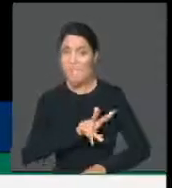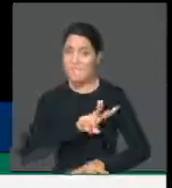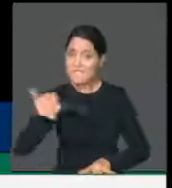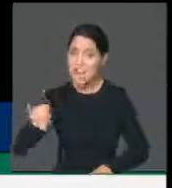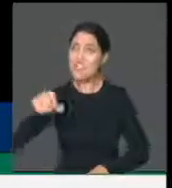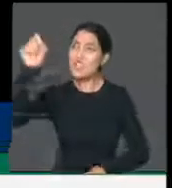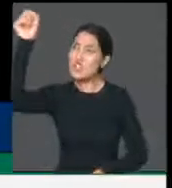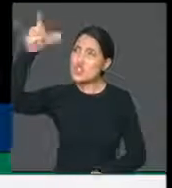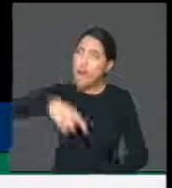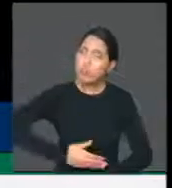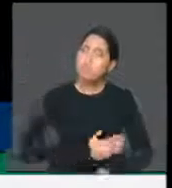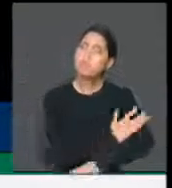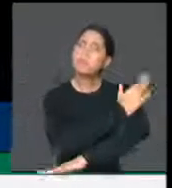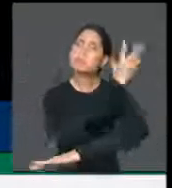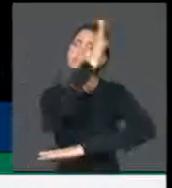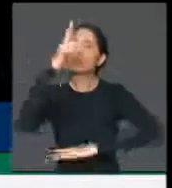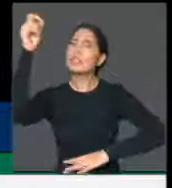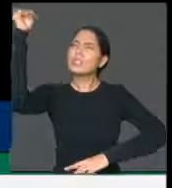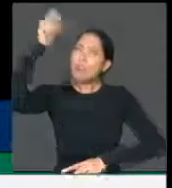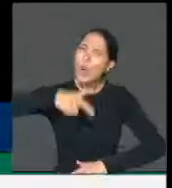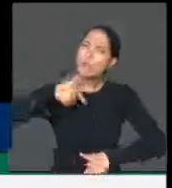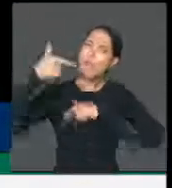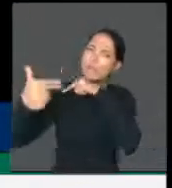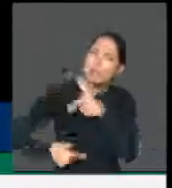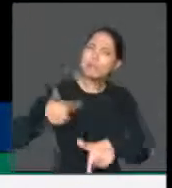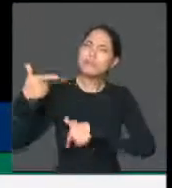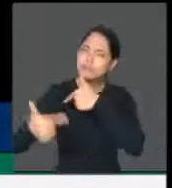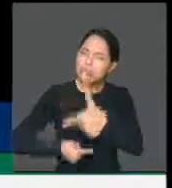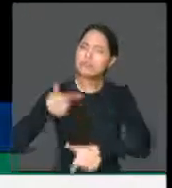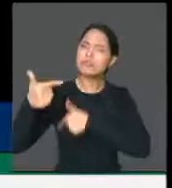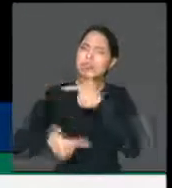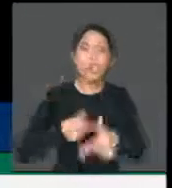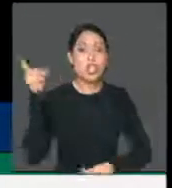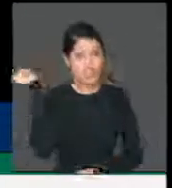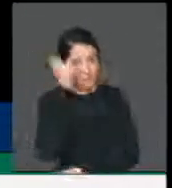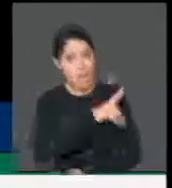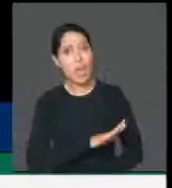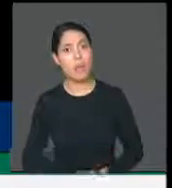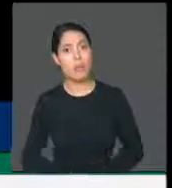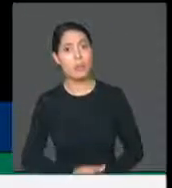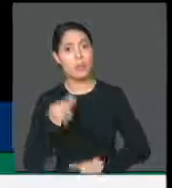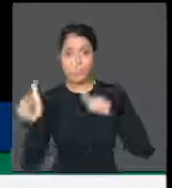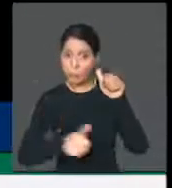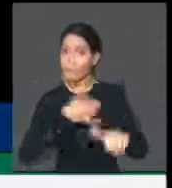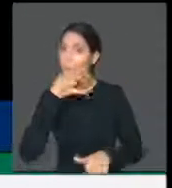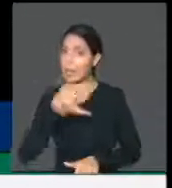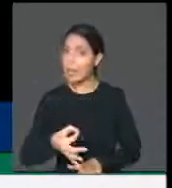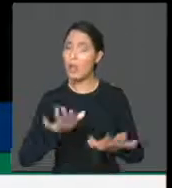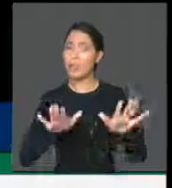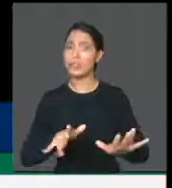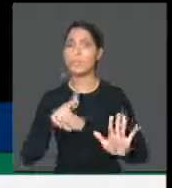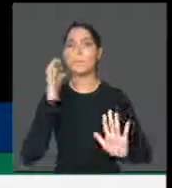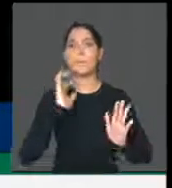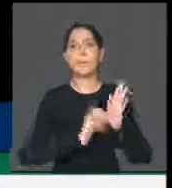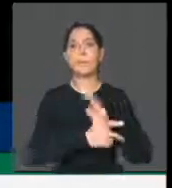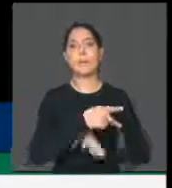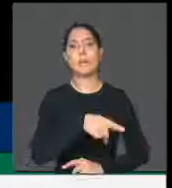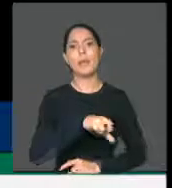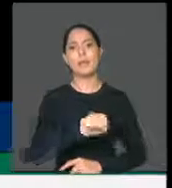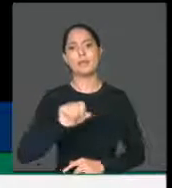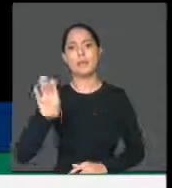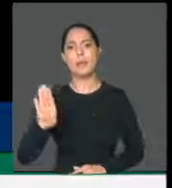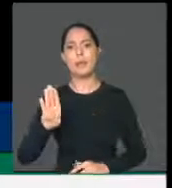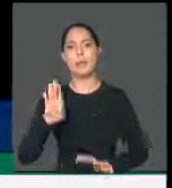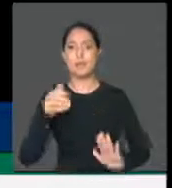duro o trabalho, eles mudaria o seu discurso. Portanto, o PSB, ele é pela retirada